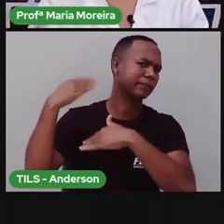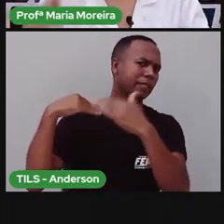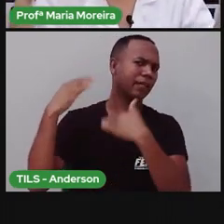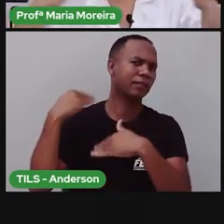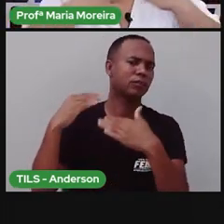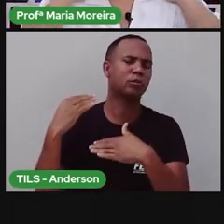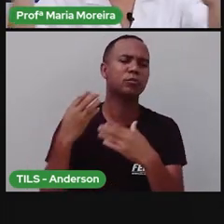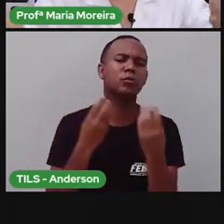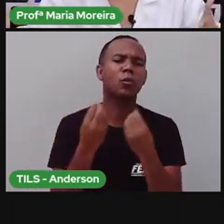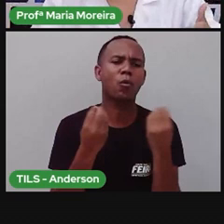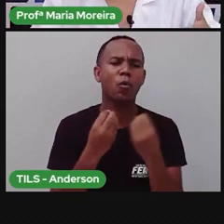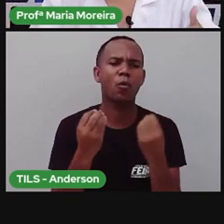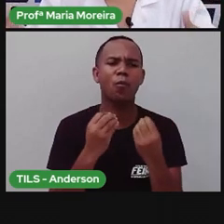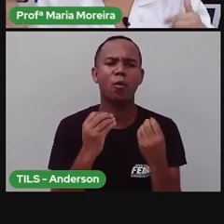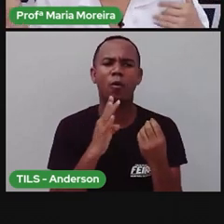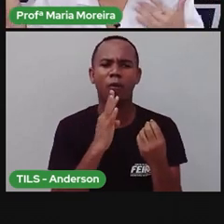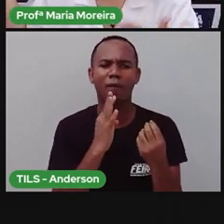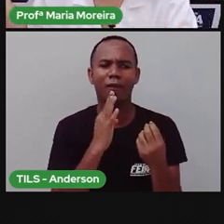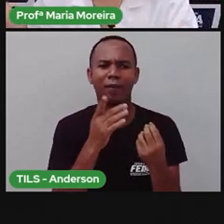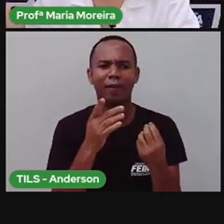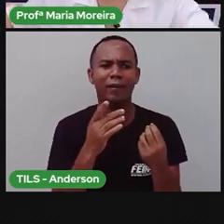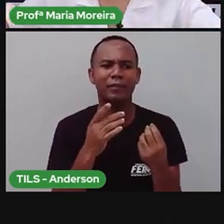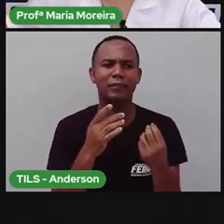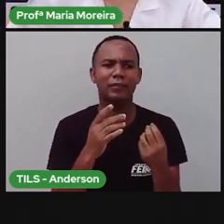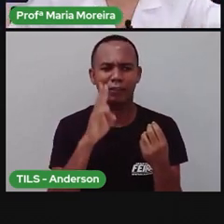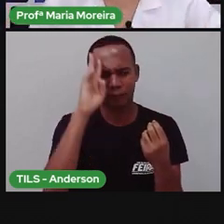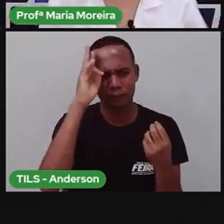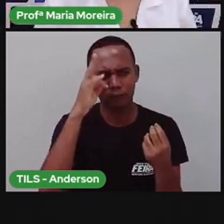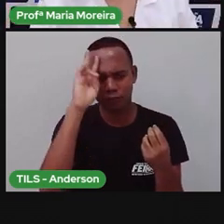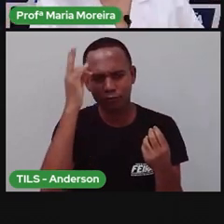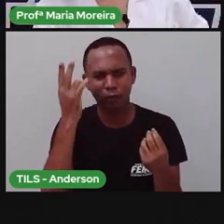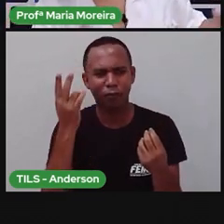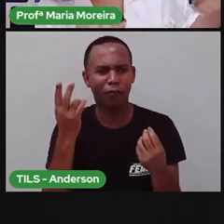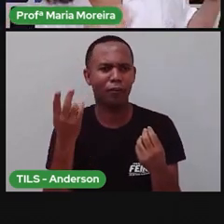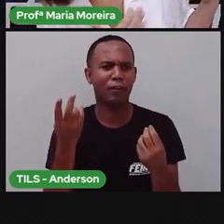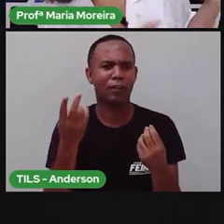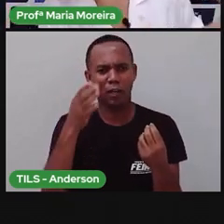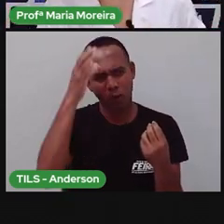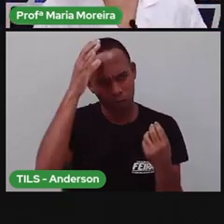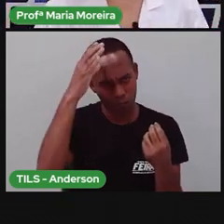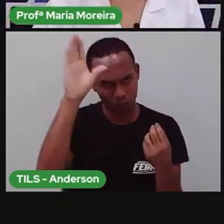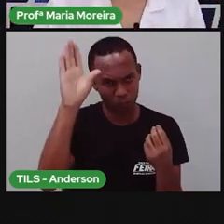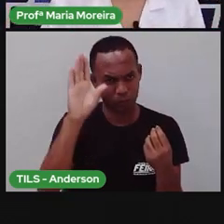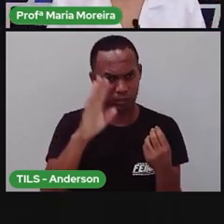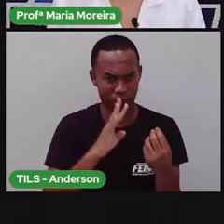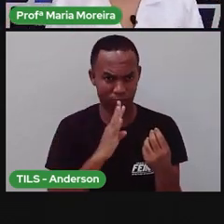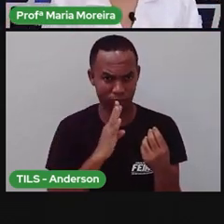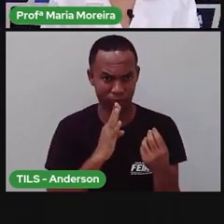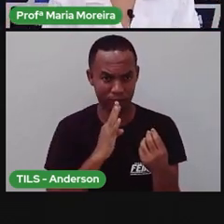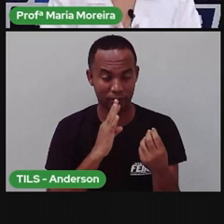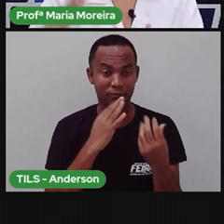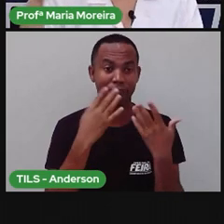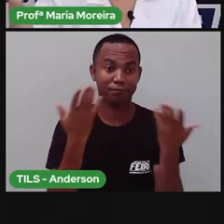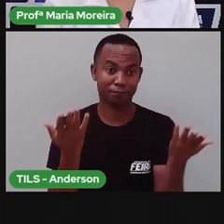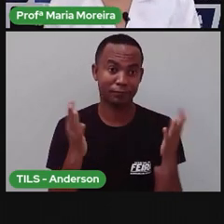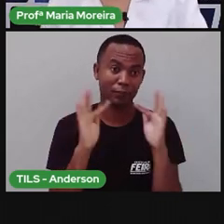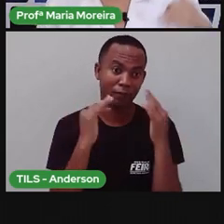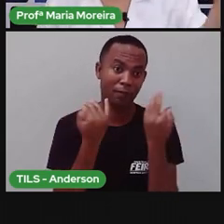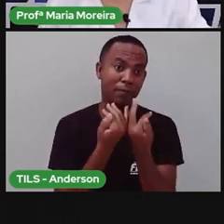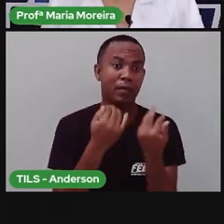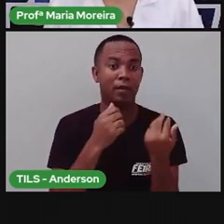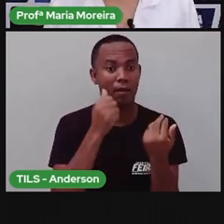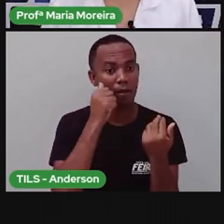partes, né? Duas... A família que a diz, ah, a família é parte do meu pai, a família é parte da minha mãe. Então, a geralmente tem a família